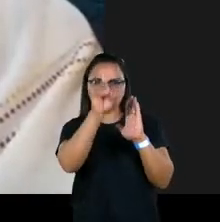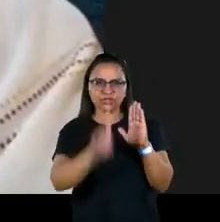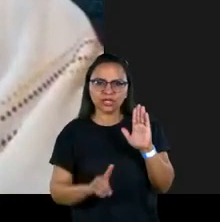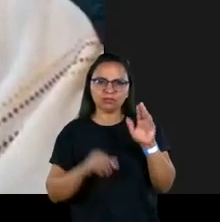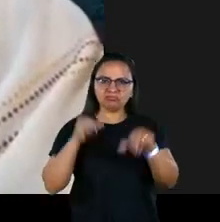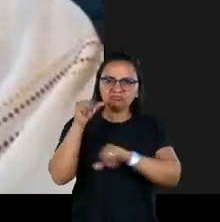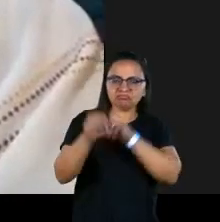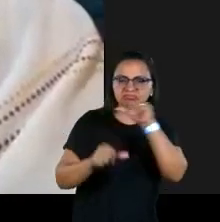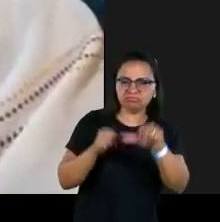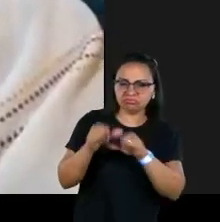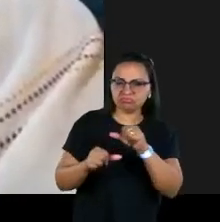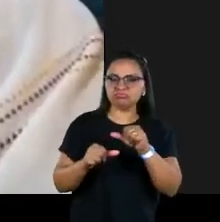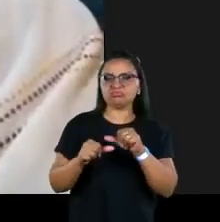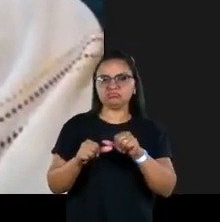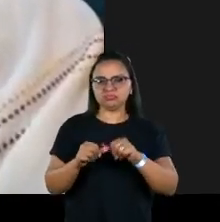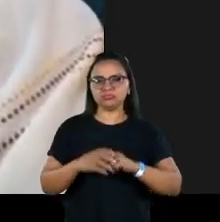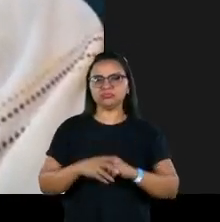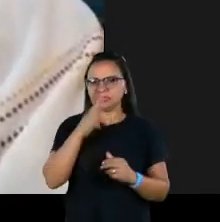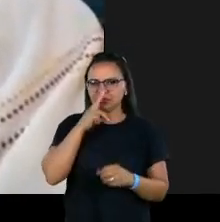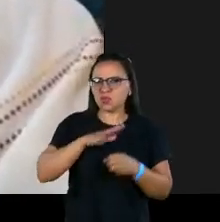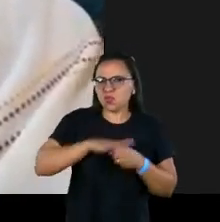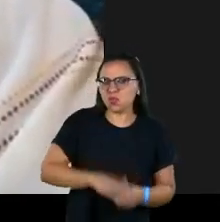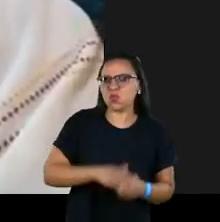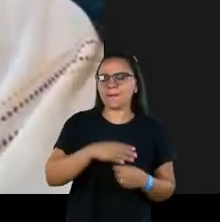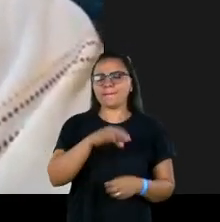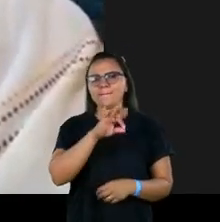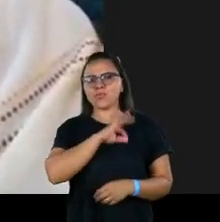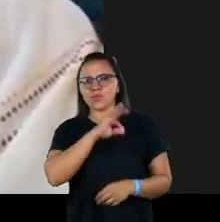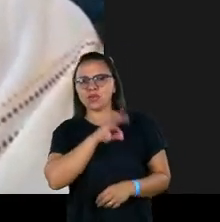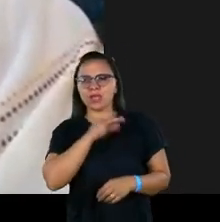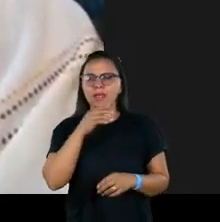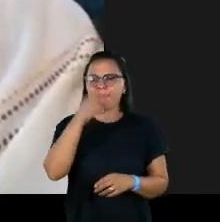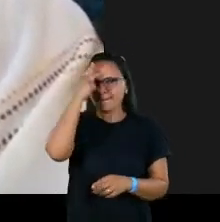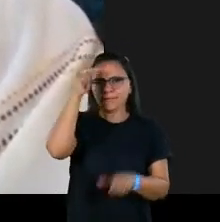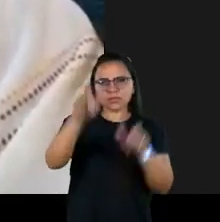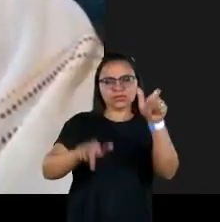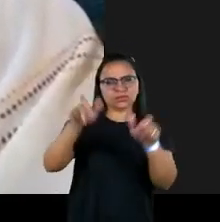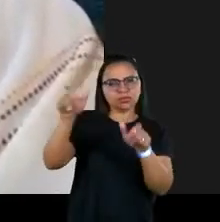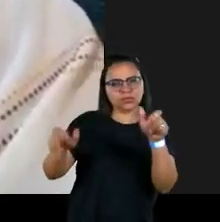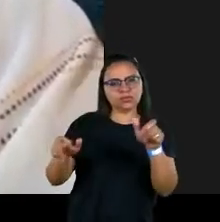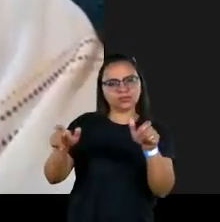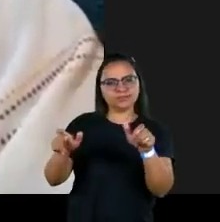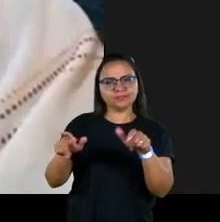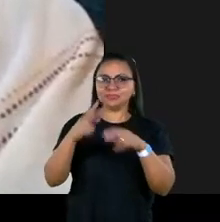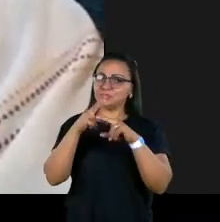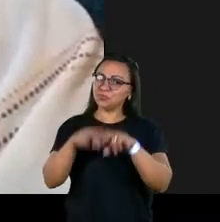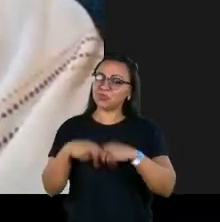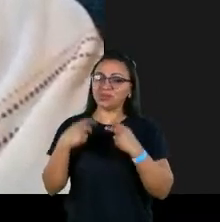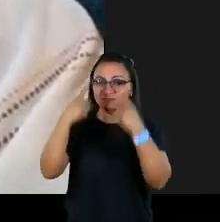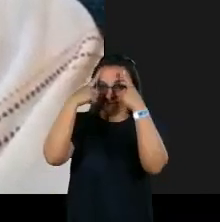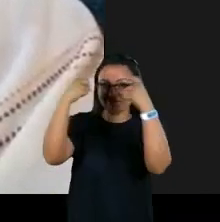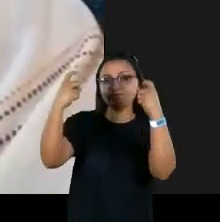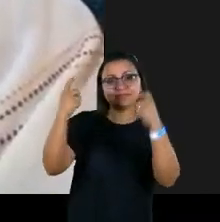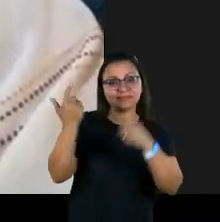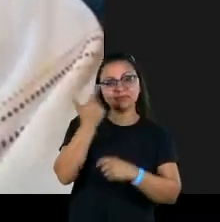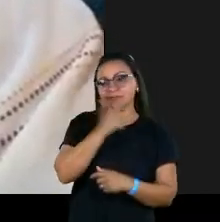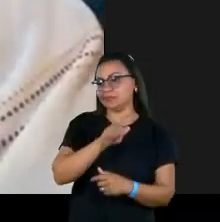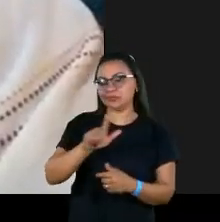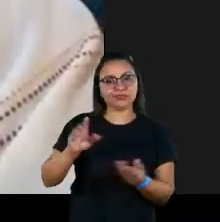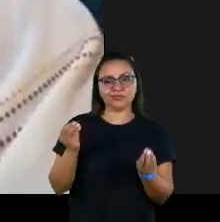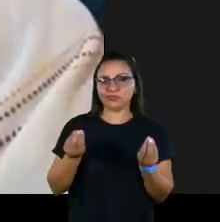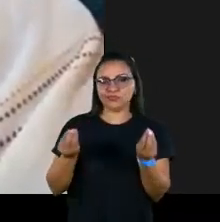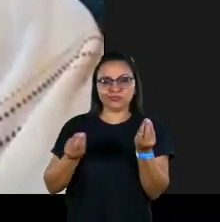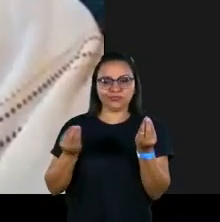sendo transformada em um caso de repressão de polícia e a população, parte dela, diante da violência, também você não ganha por uma agenda